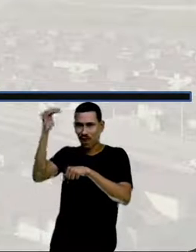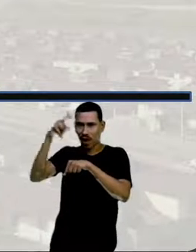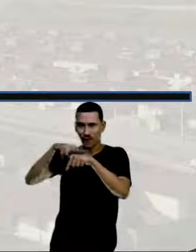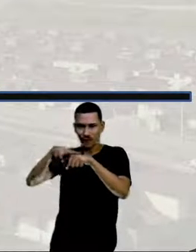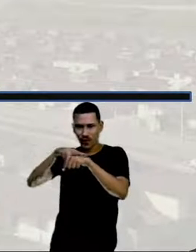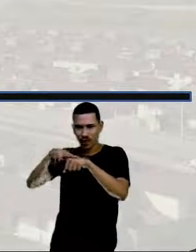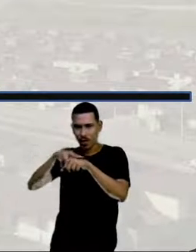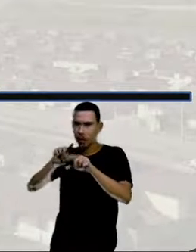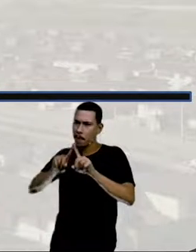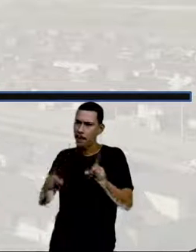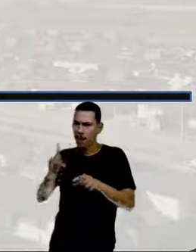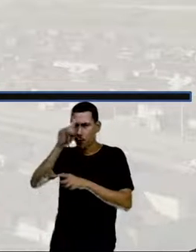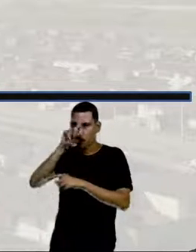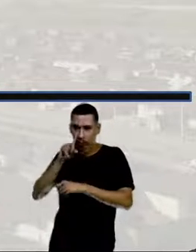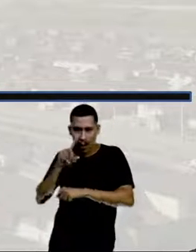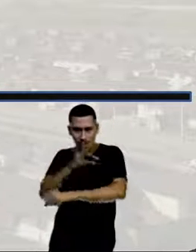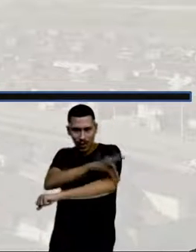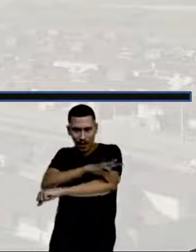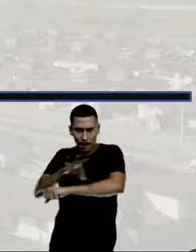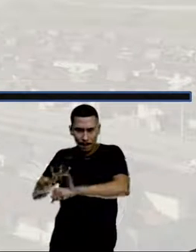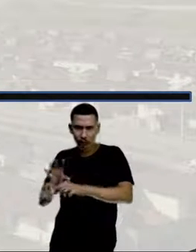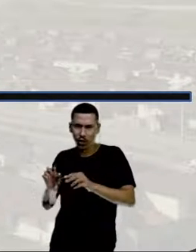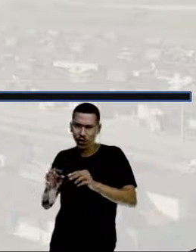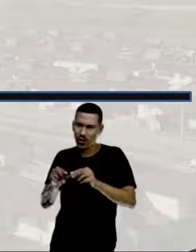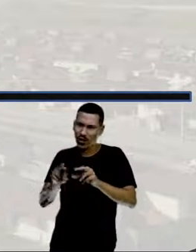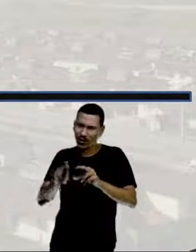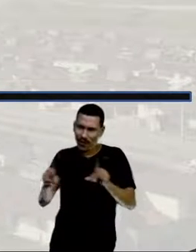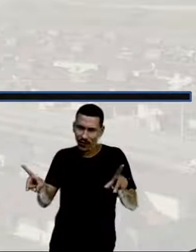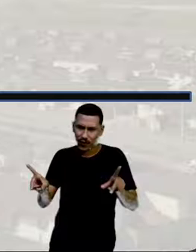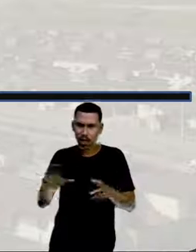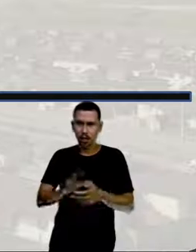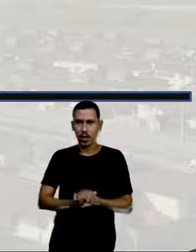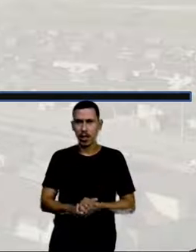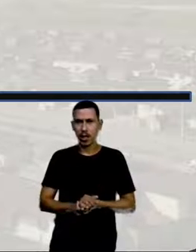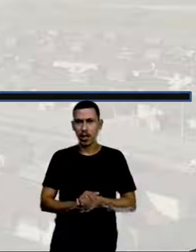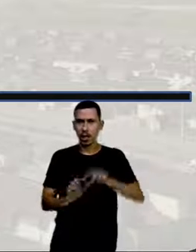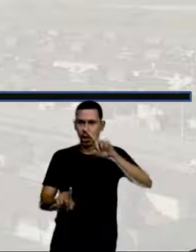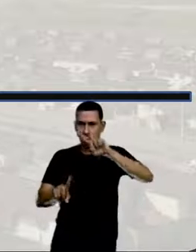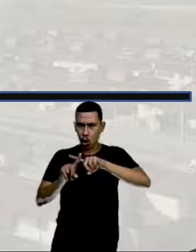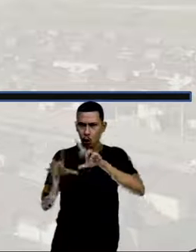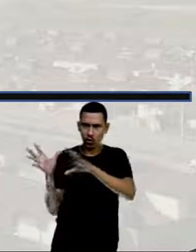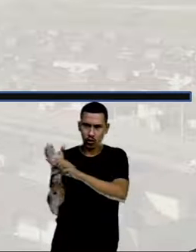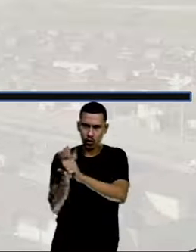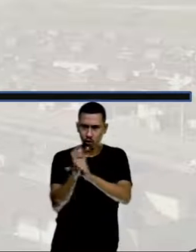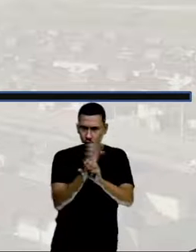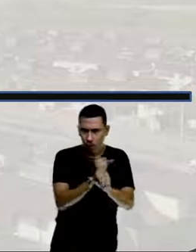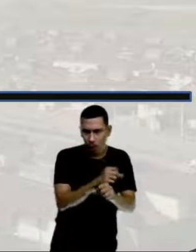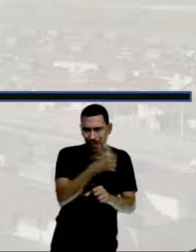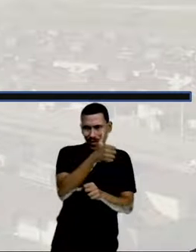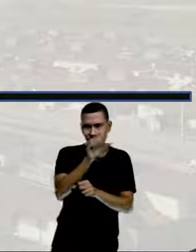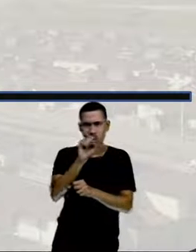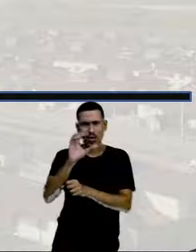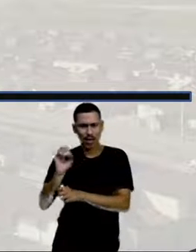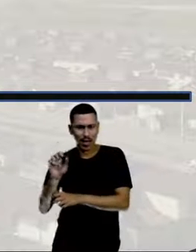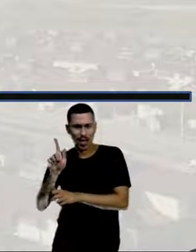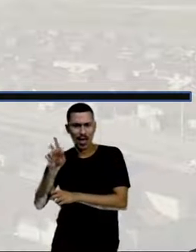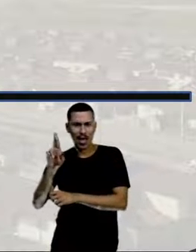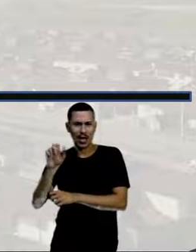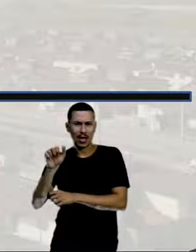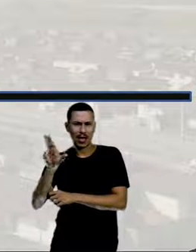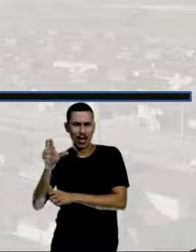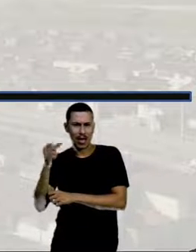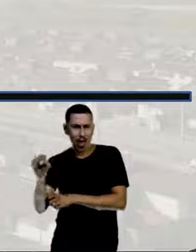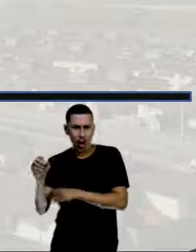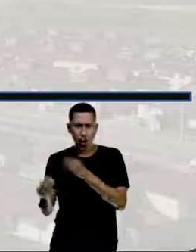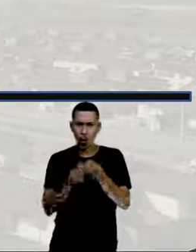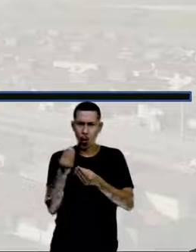verdade, o que acontece? Esses dois ângulos somados aqui, eles somam 180 graus. Então, como eles